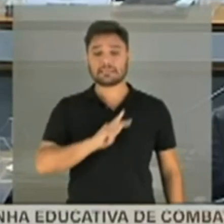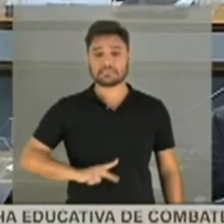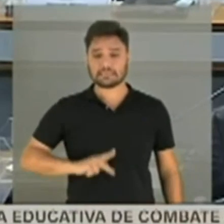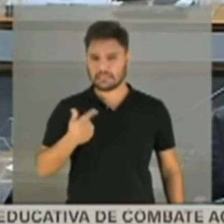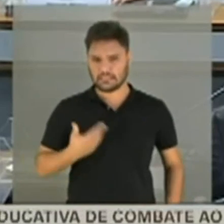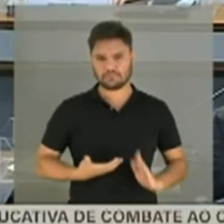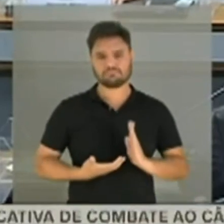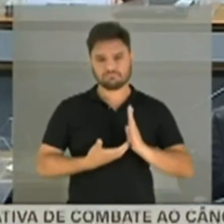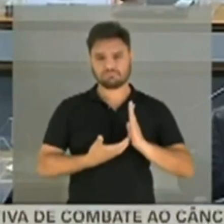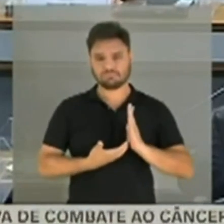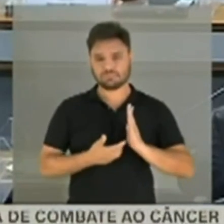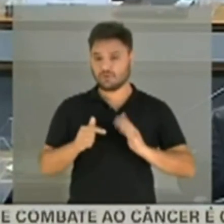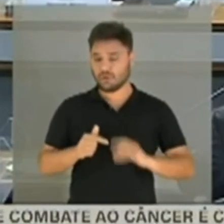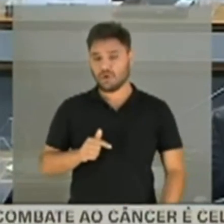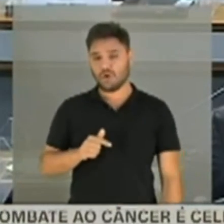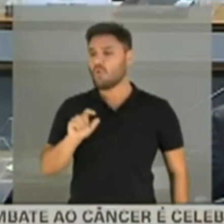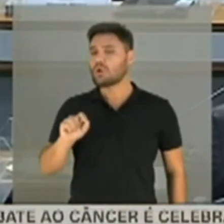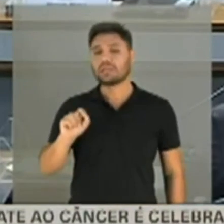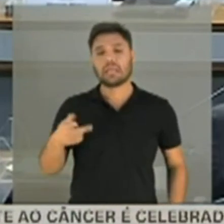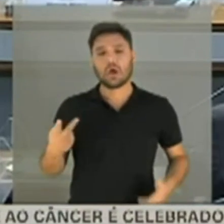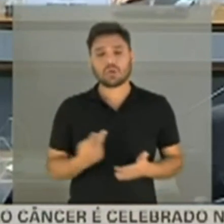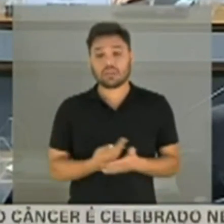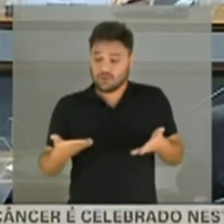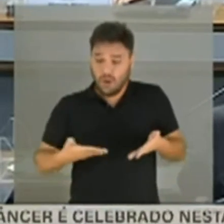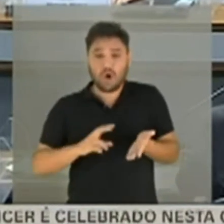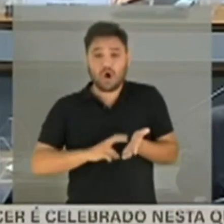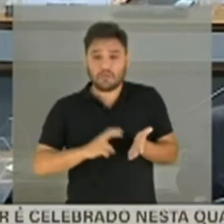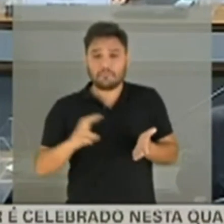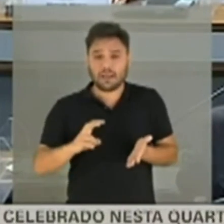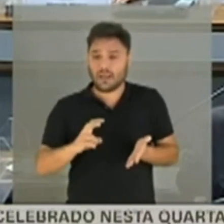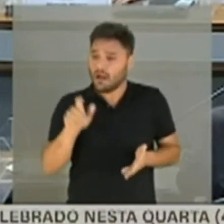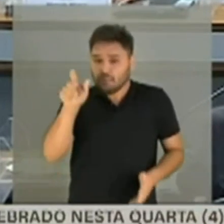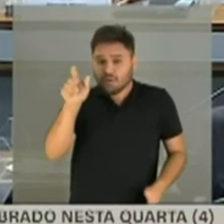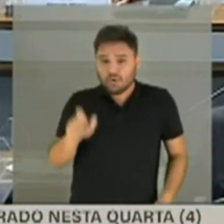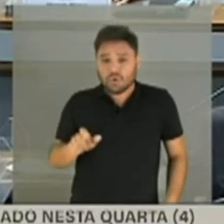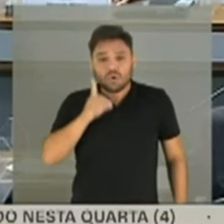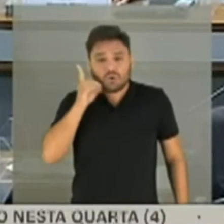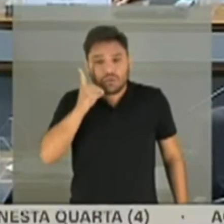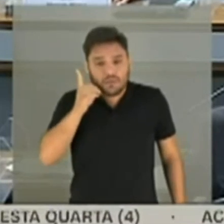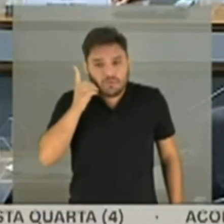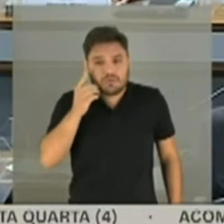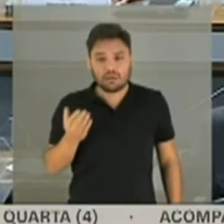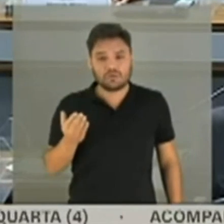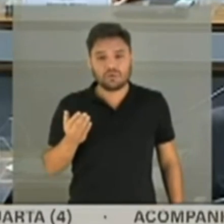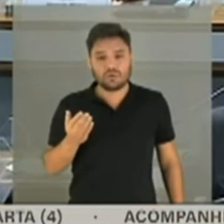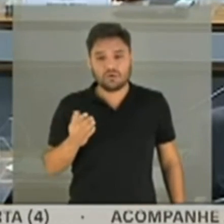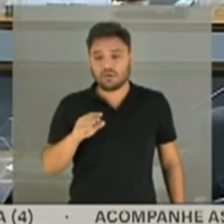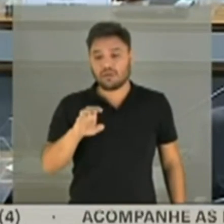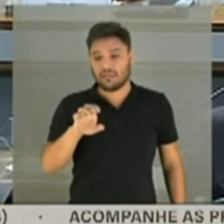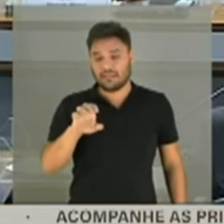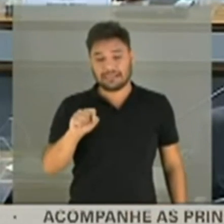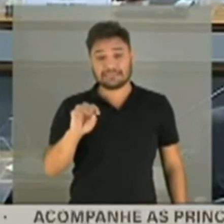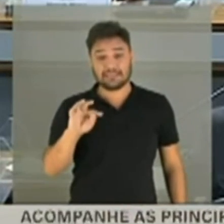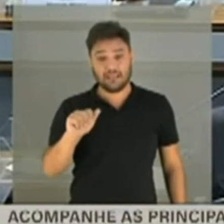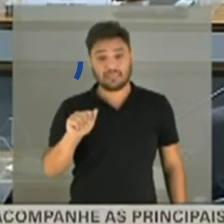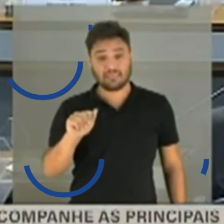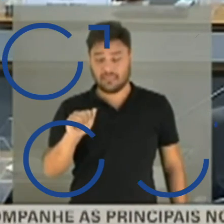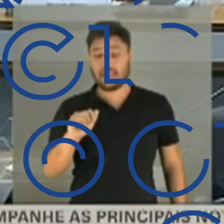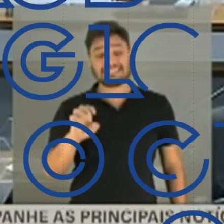dos Deputados, o ocorrido desta manhã por parte do deputado Estefane Júnior.